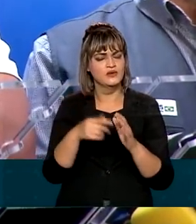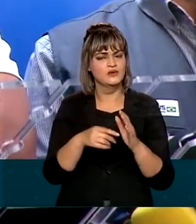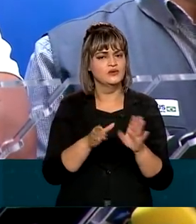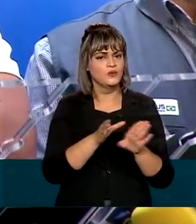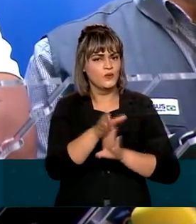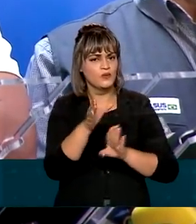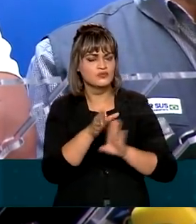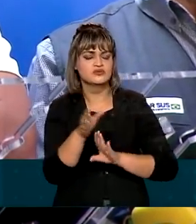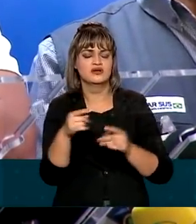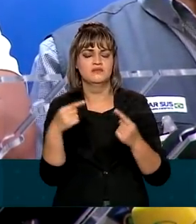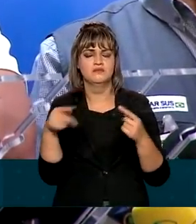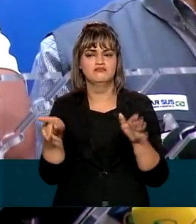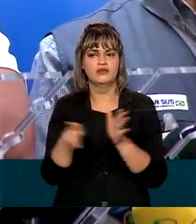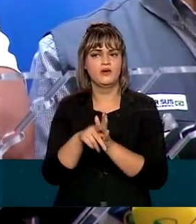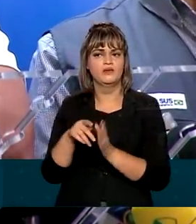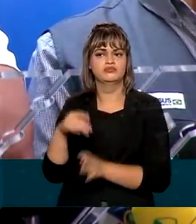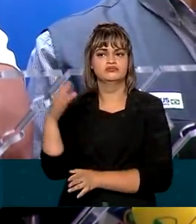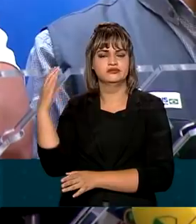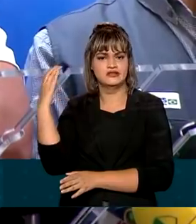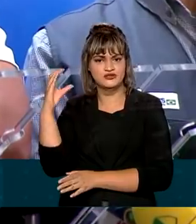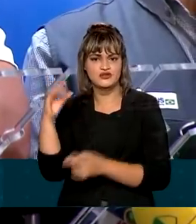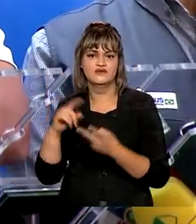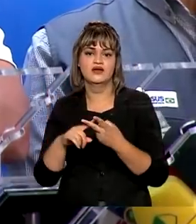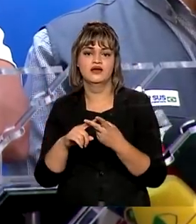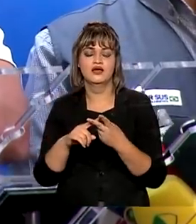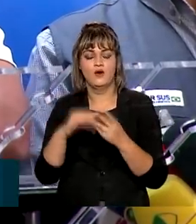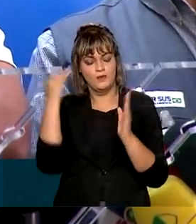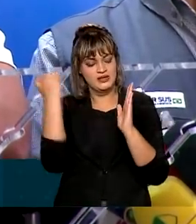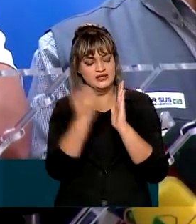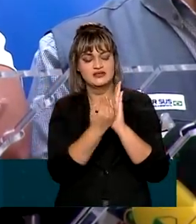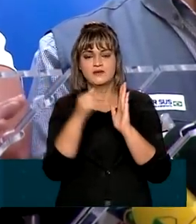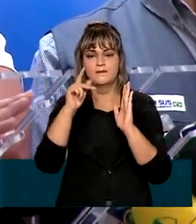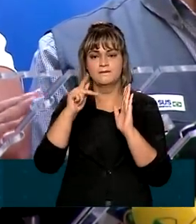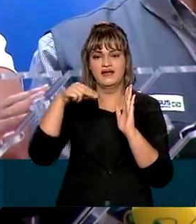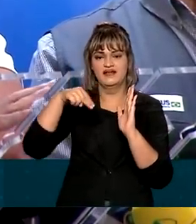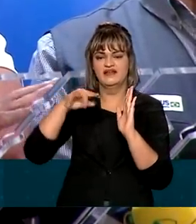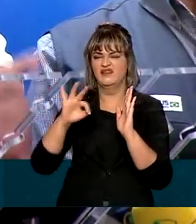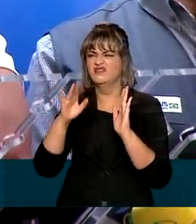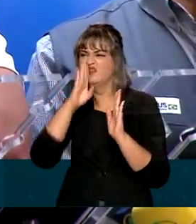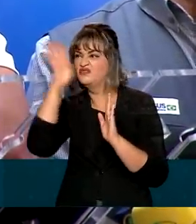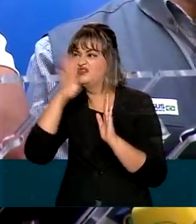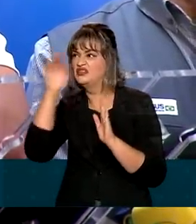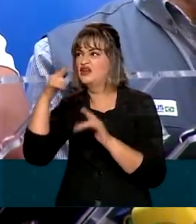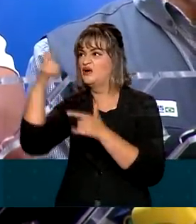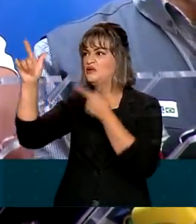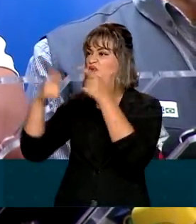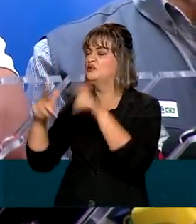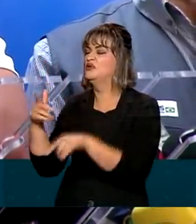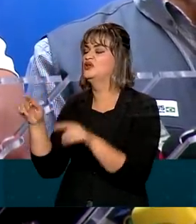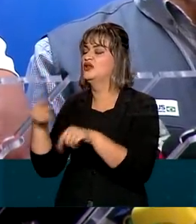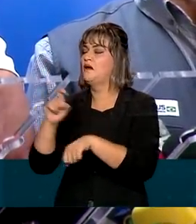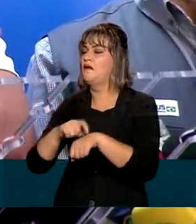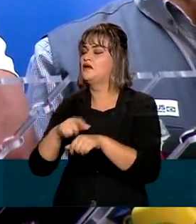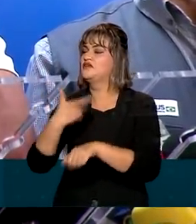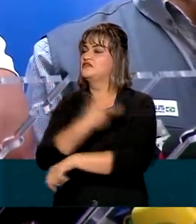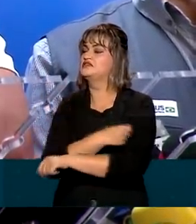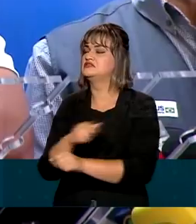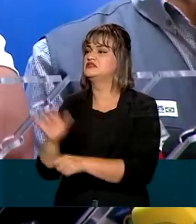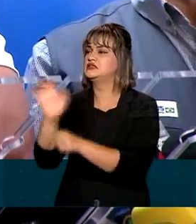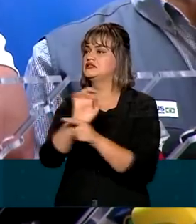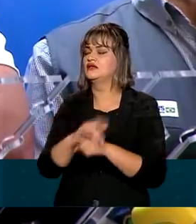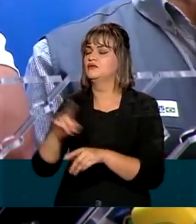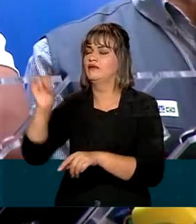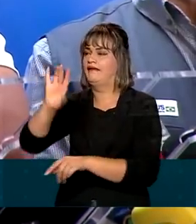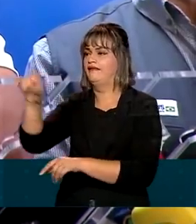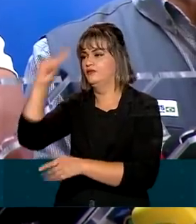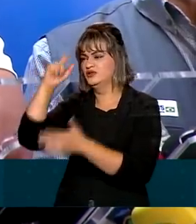técnica científica, seguindo as recomendações do PNI, ao invés de uma torre de babel vacinal, em que cada estado e